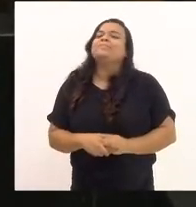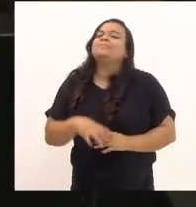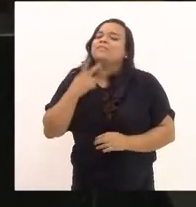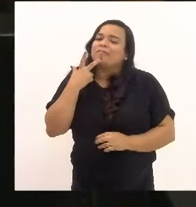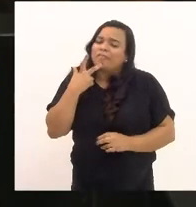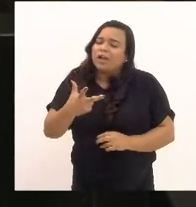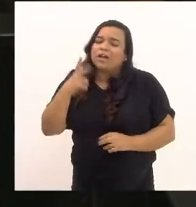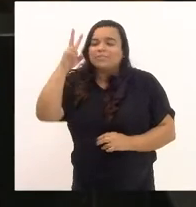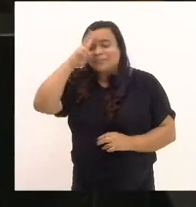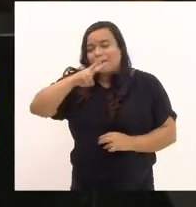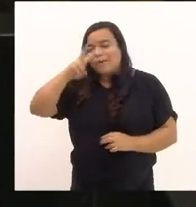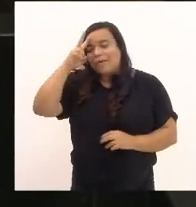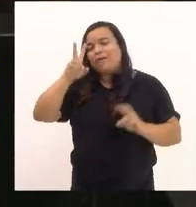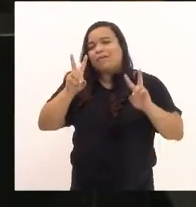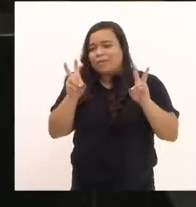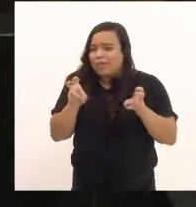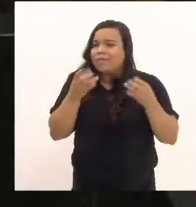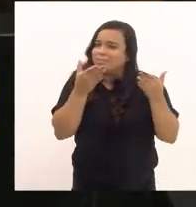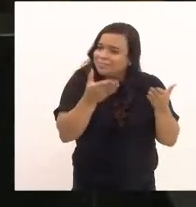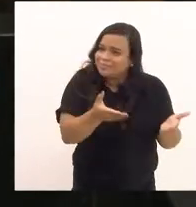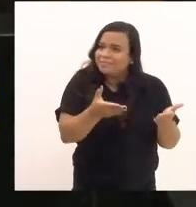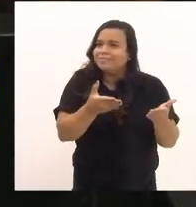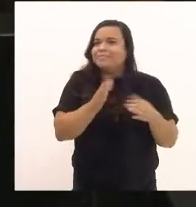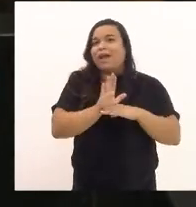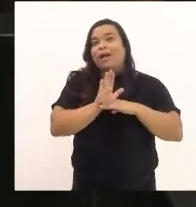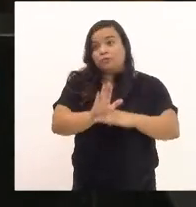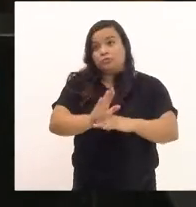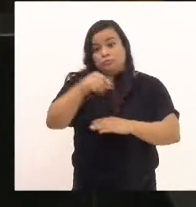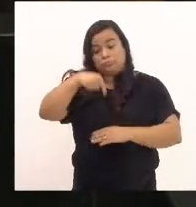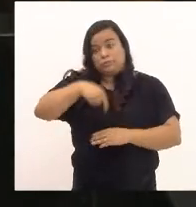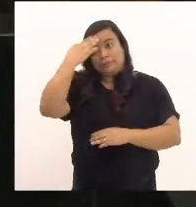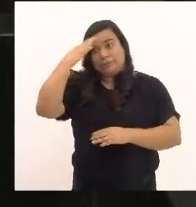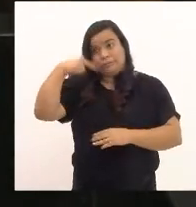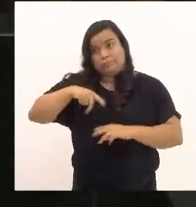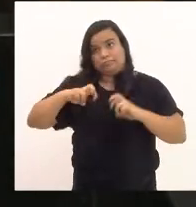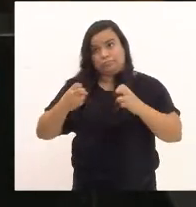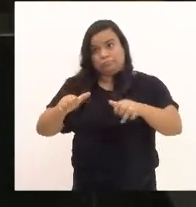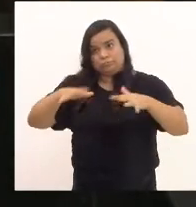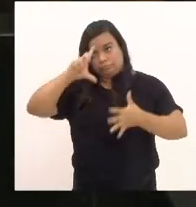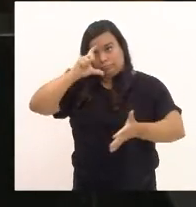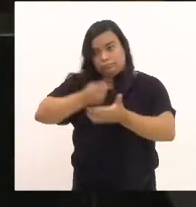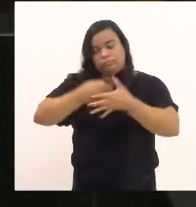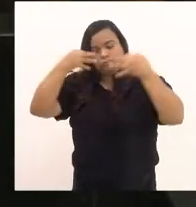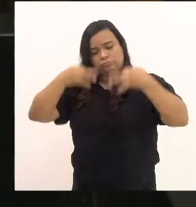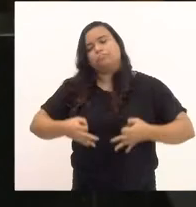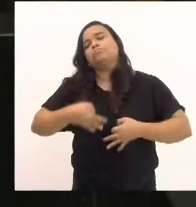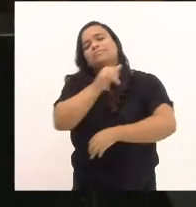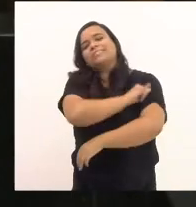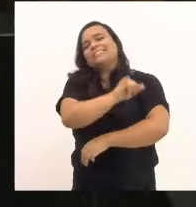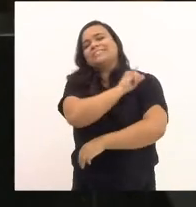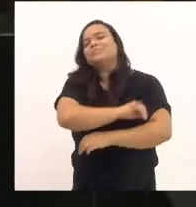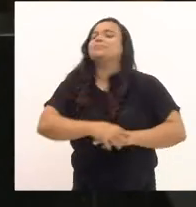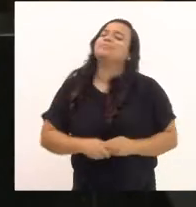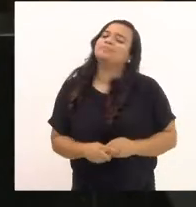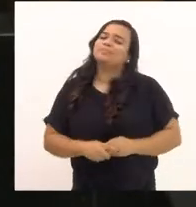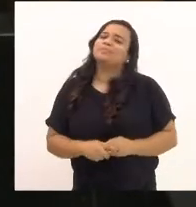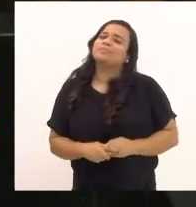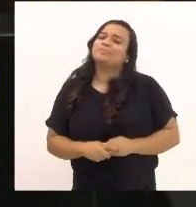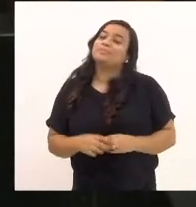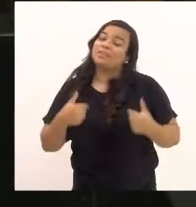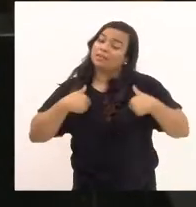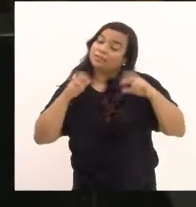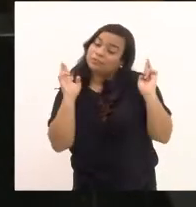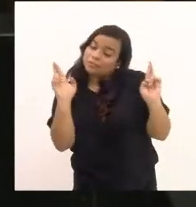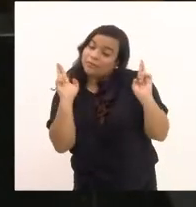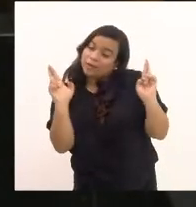e colocar aqui a lucidez do Parlamento Fluminense. Olha, espero